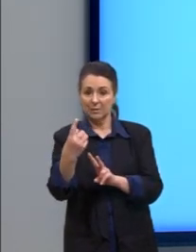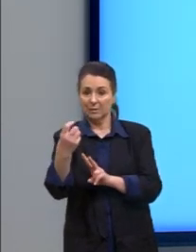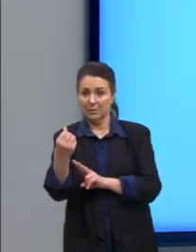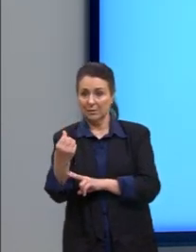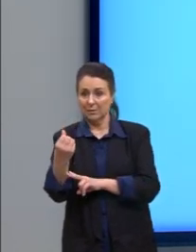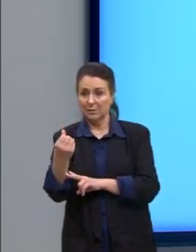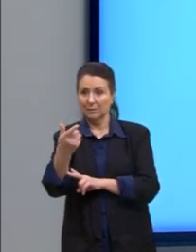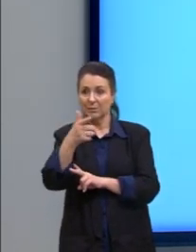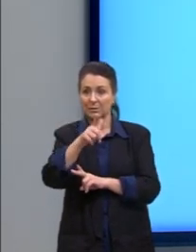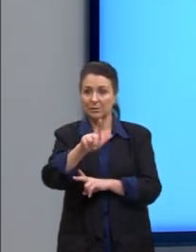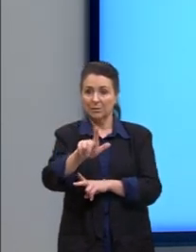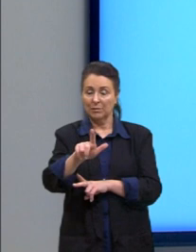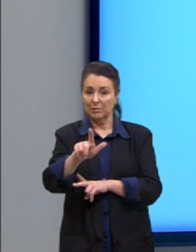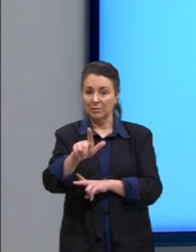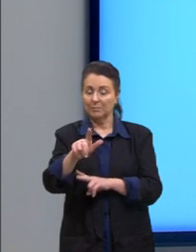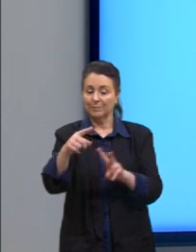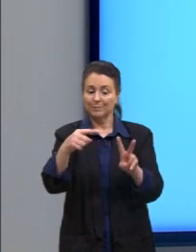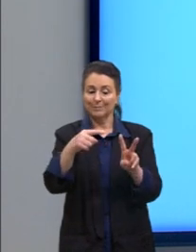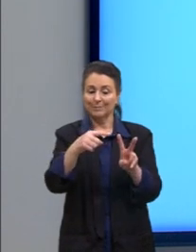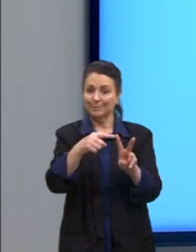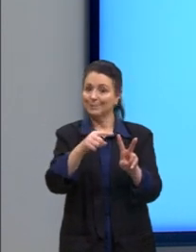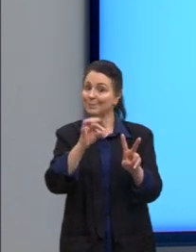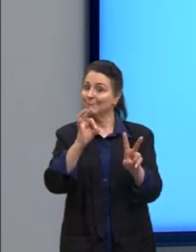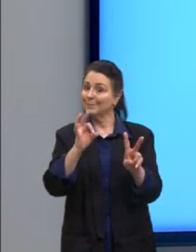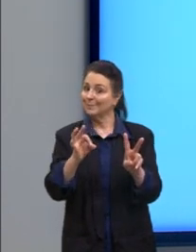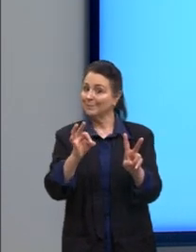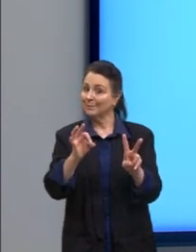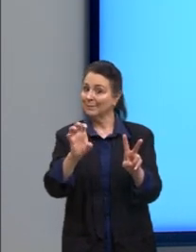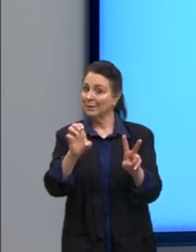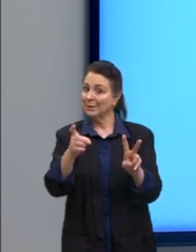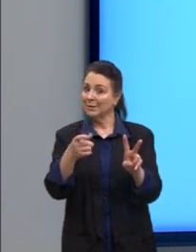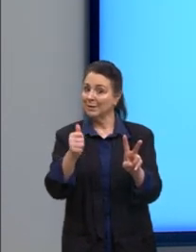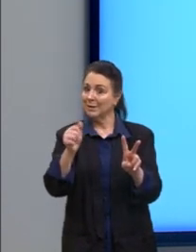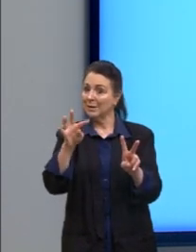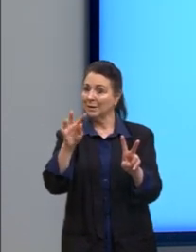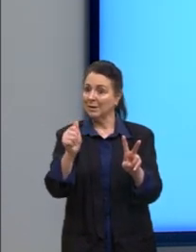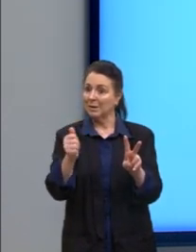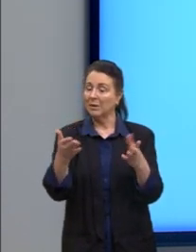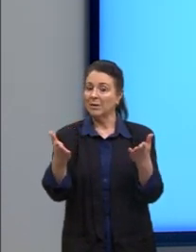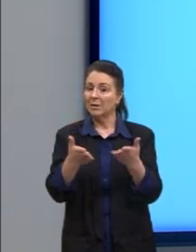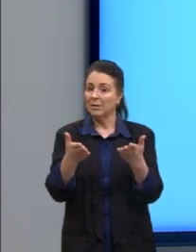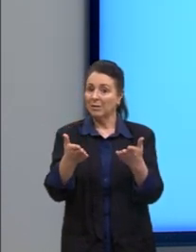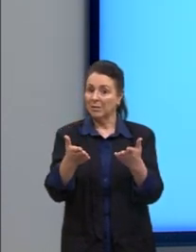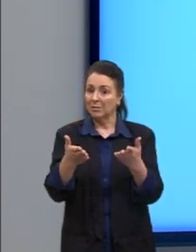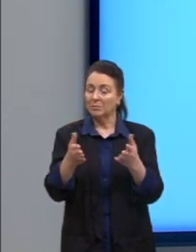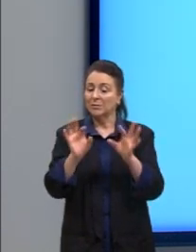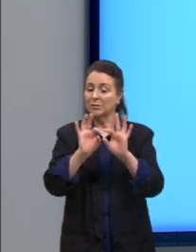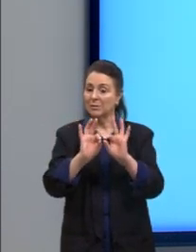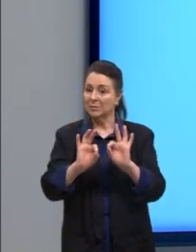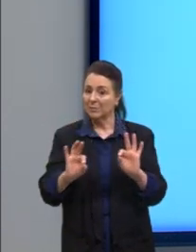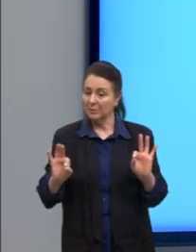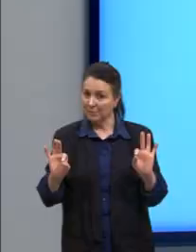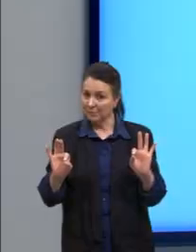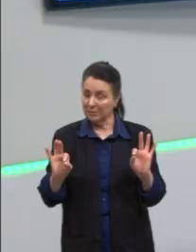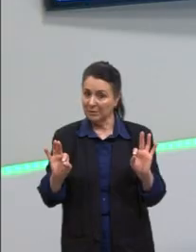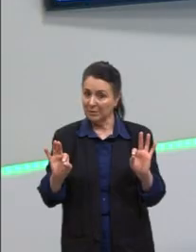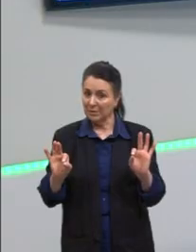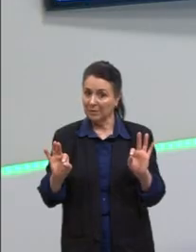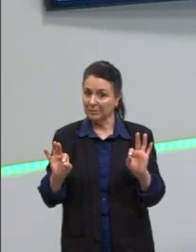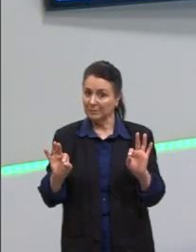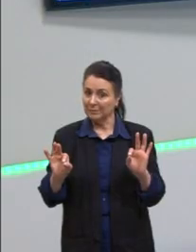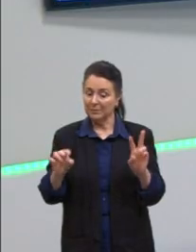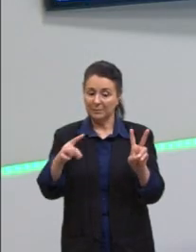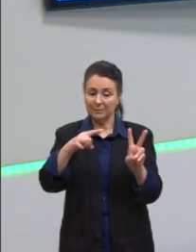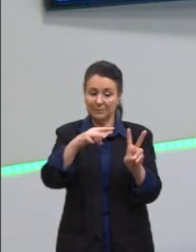De novo, não é uma raiz exata. E agora? A gente pode simplificar esse radical, a gente